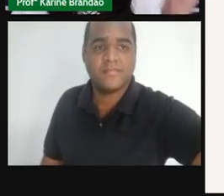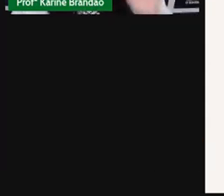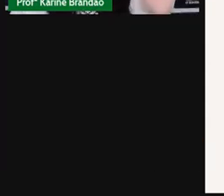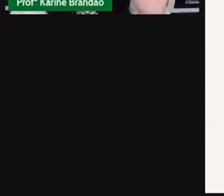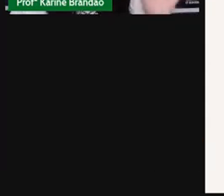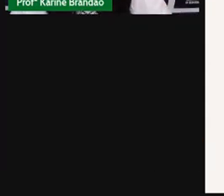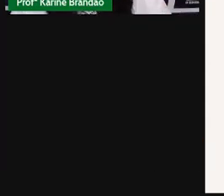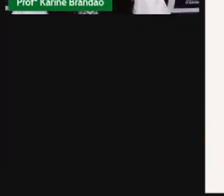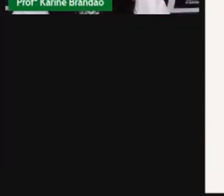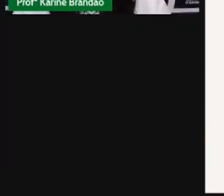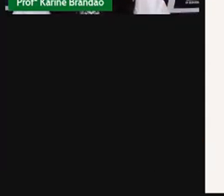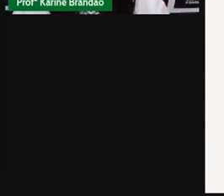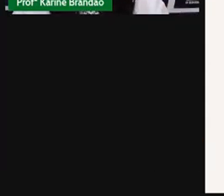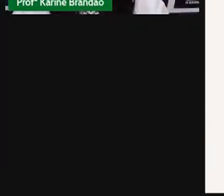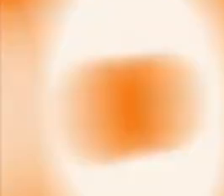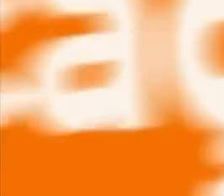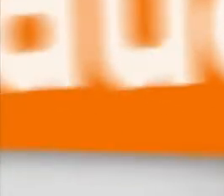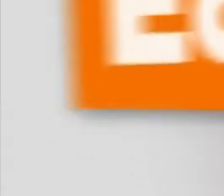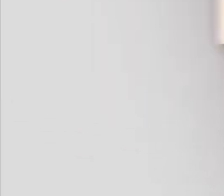sociais. Tchauzinho!